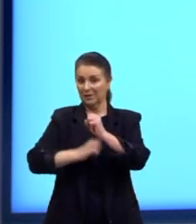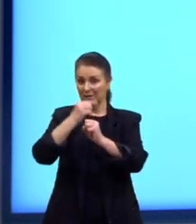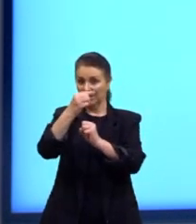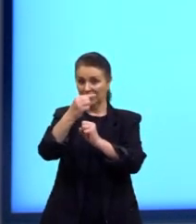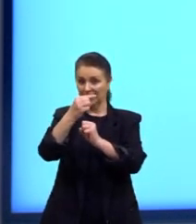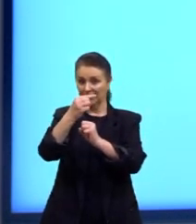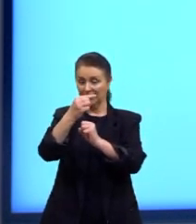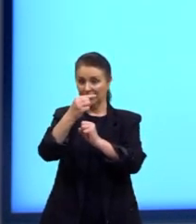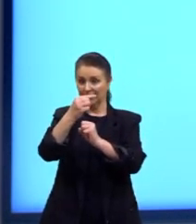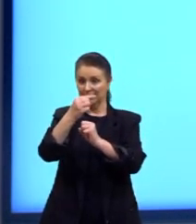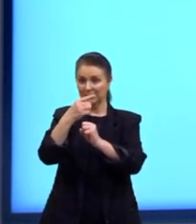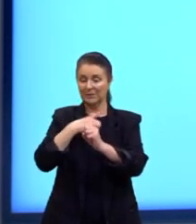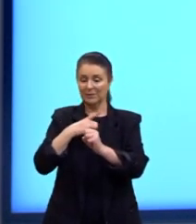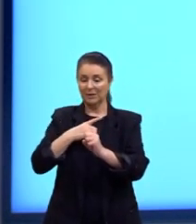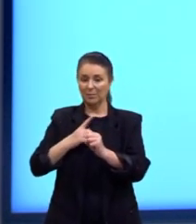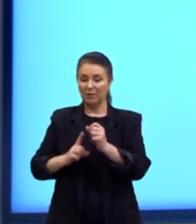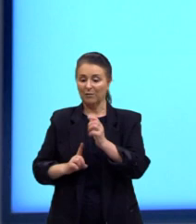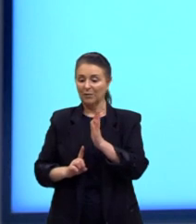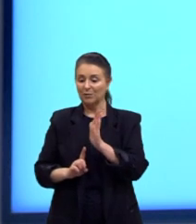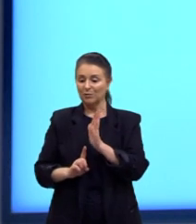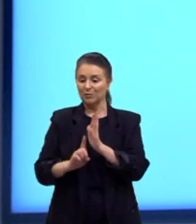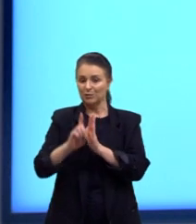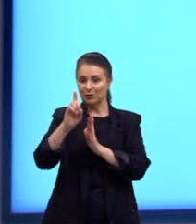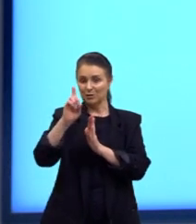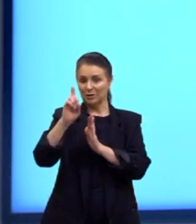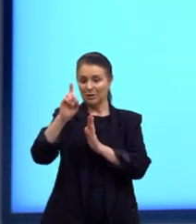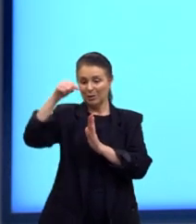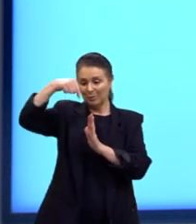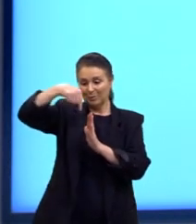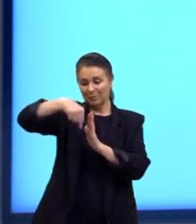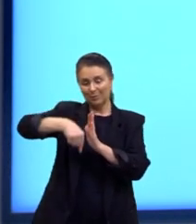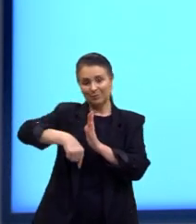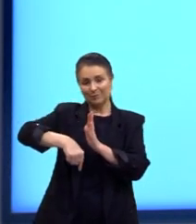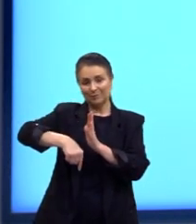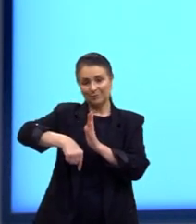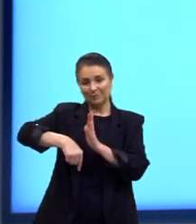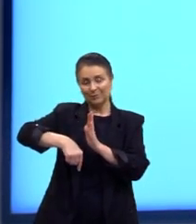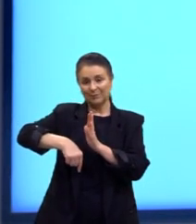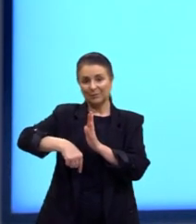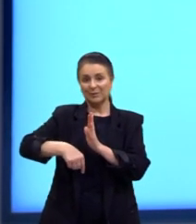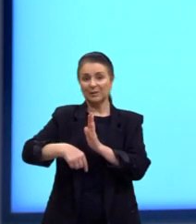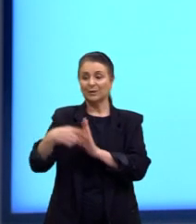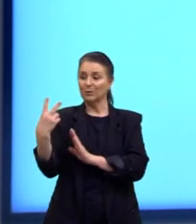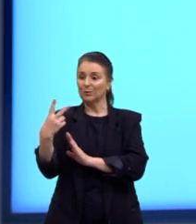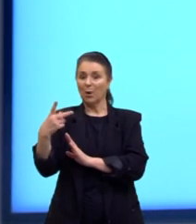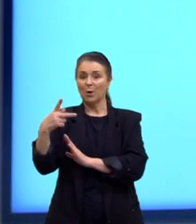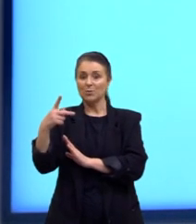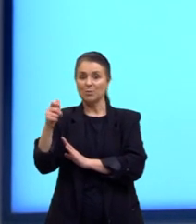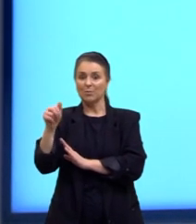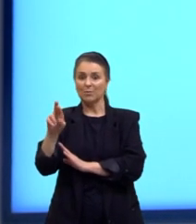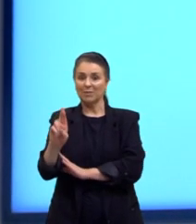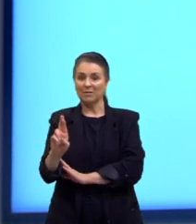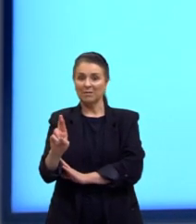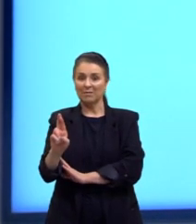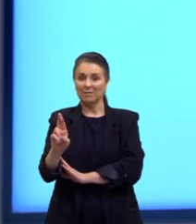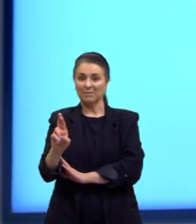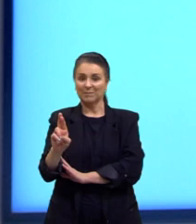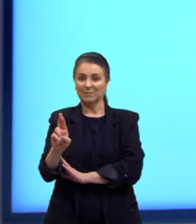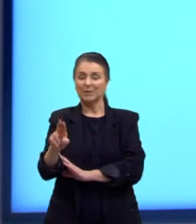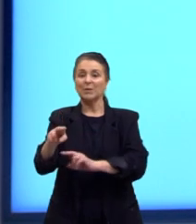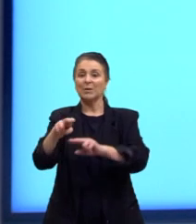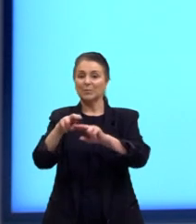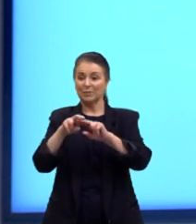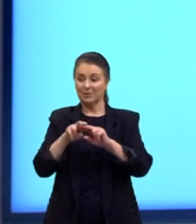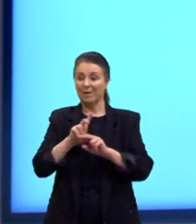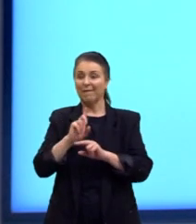coloquei o quê? Uma flechinha para cima e uma flechinha para baixo. Então, eu tenho um parzinho, né? Então, ele vai ser